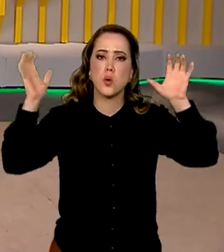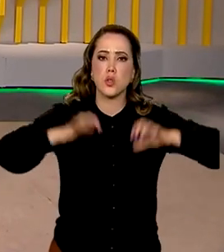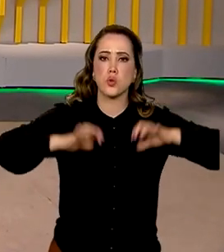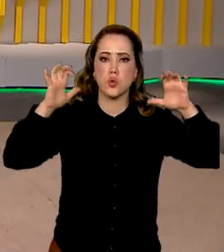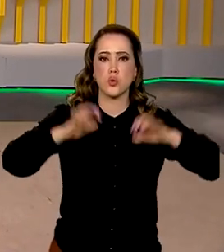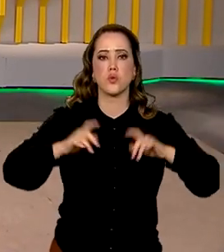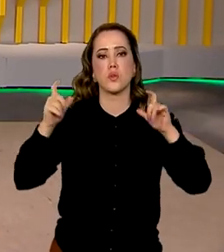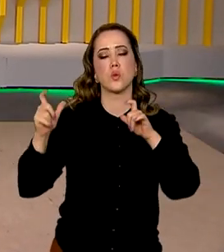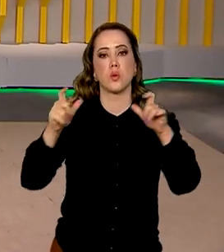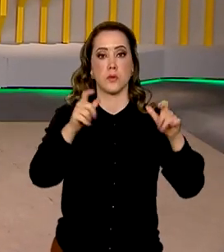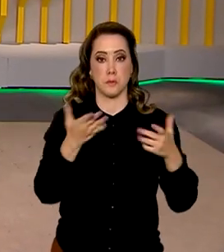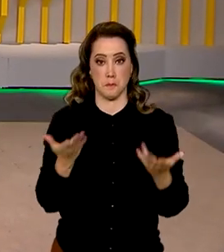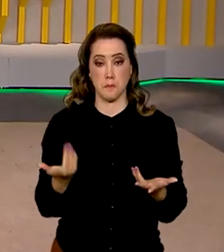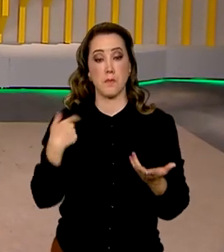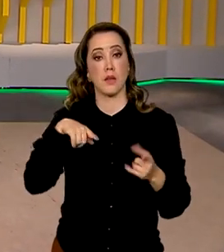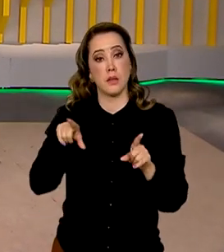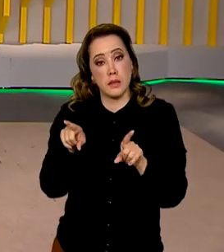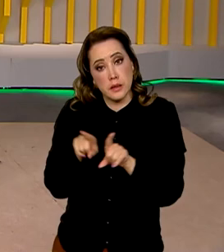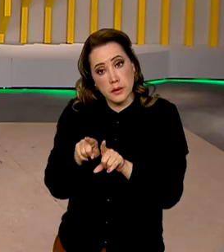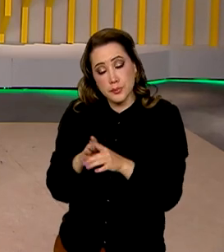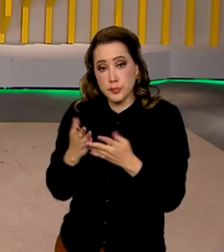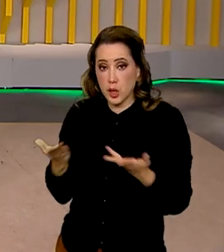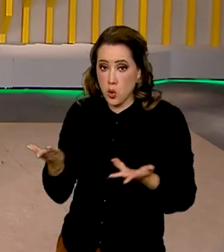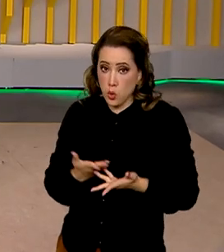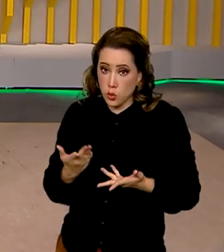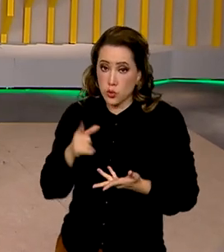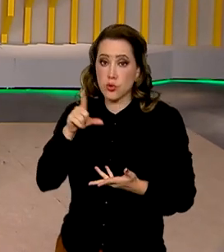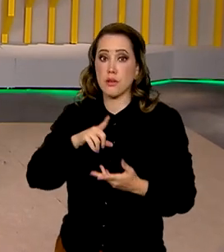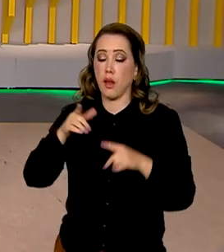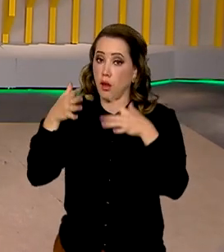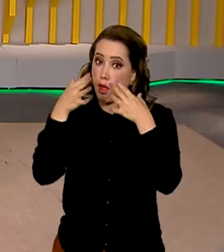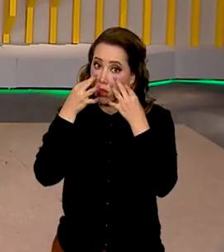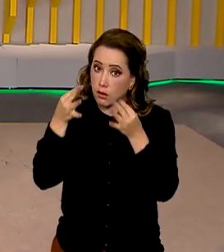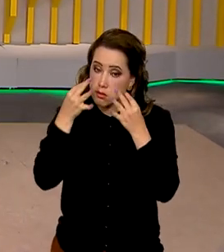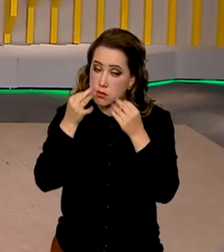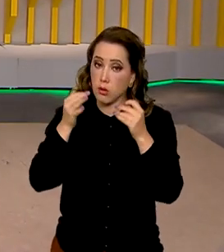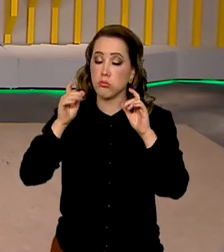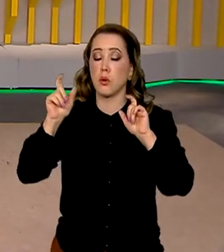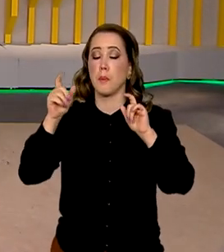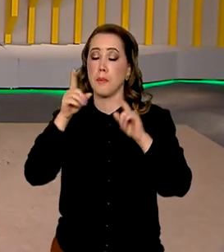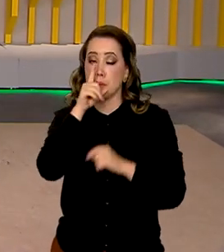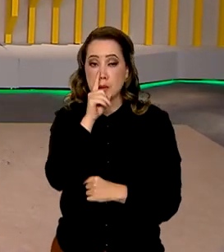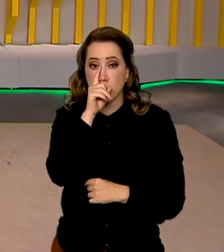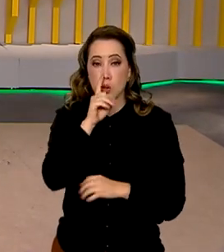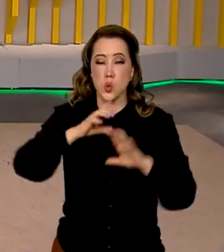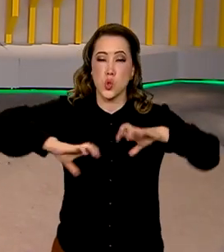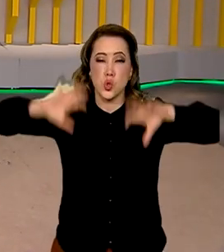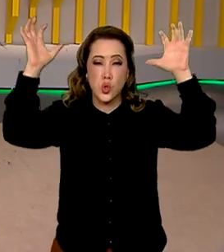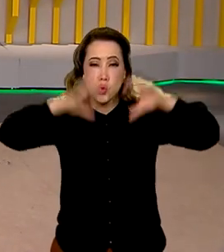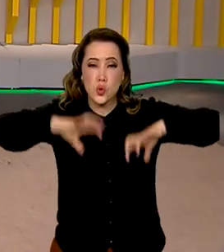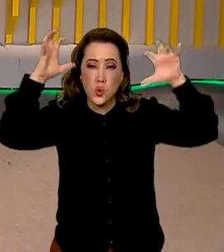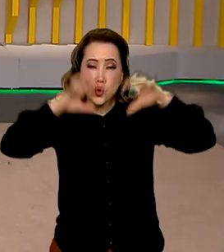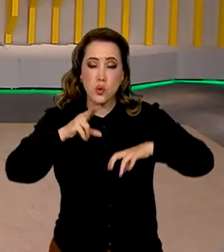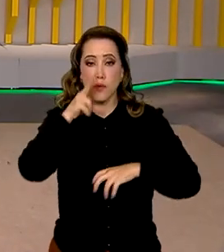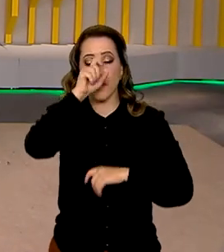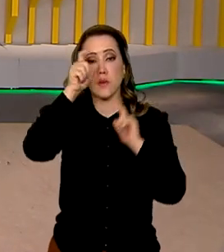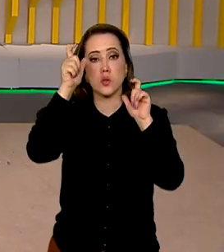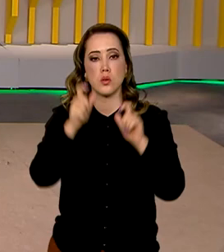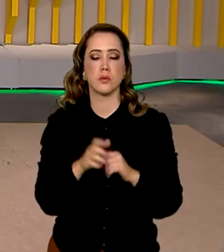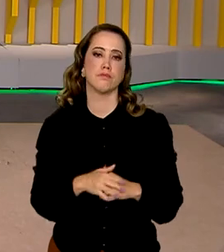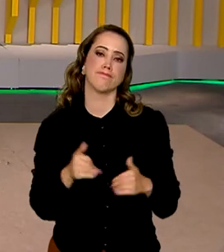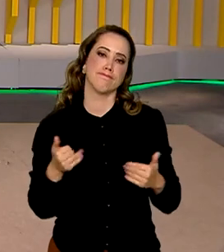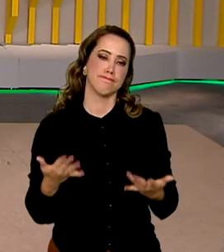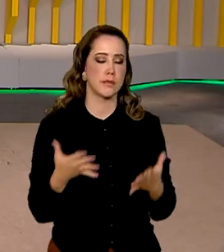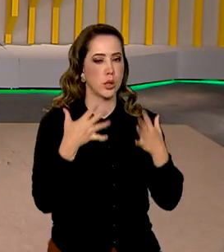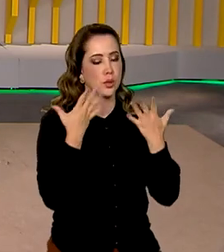que caem sobre a região. Aliás, Ana, para hoje existe o alerta de tempestades no estado, não é? Pois é, os alertas continuam, Roberto.